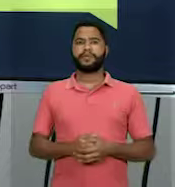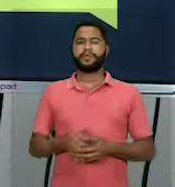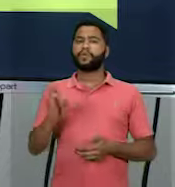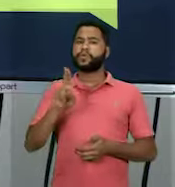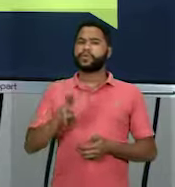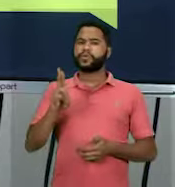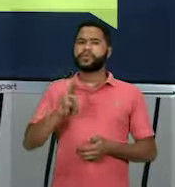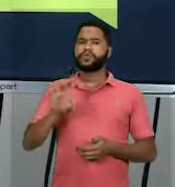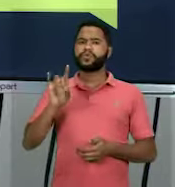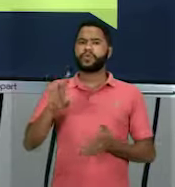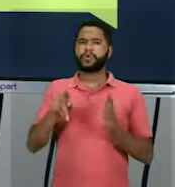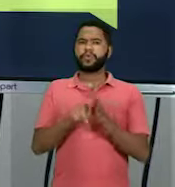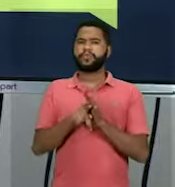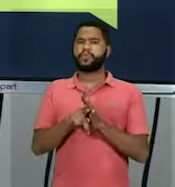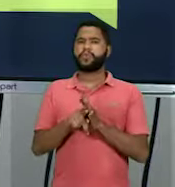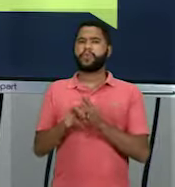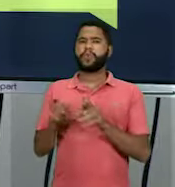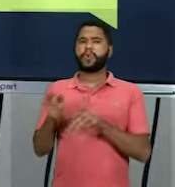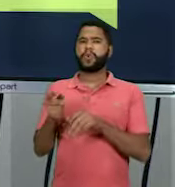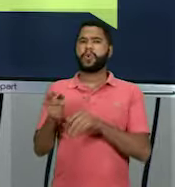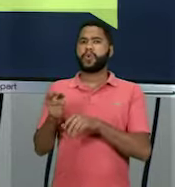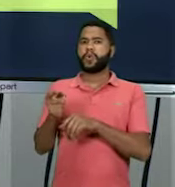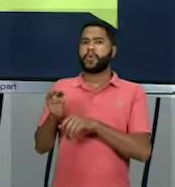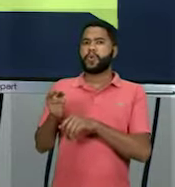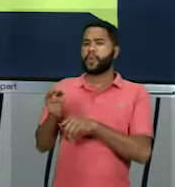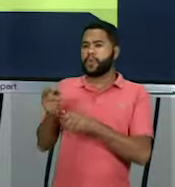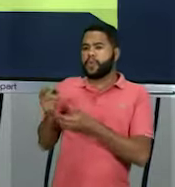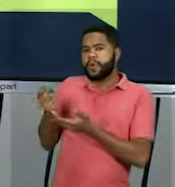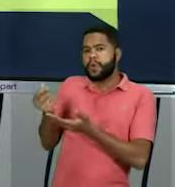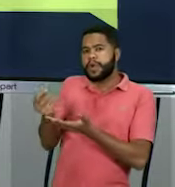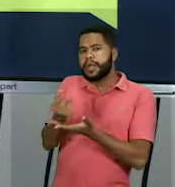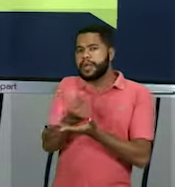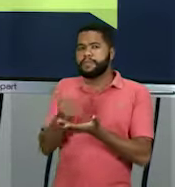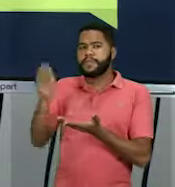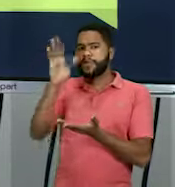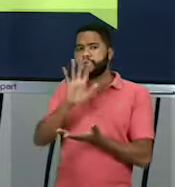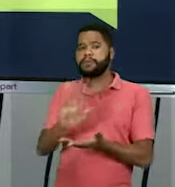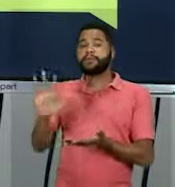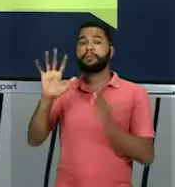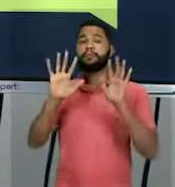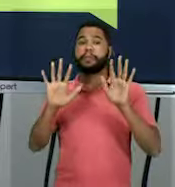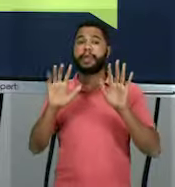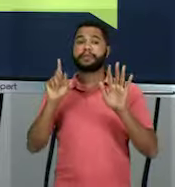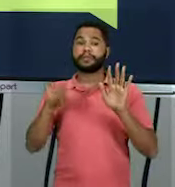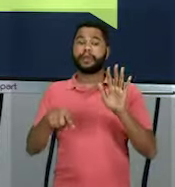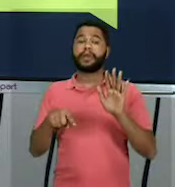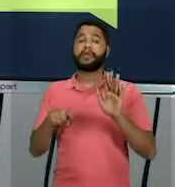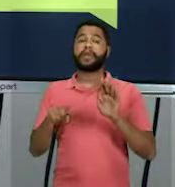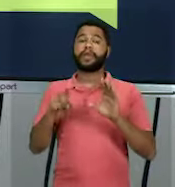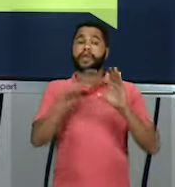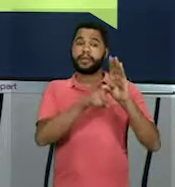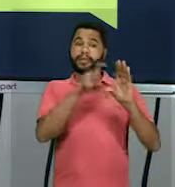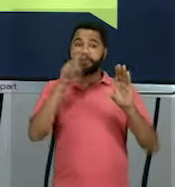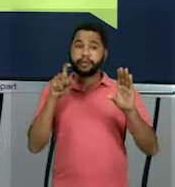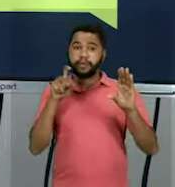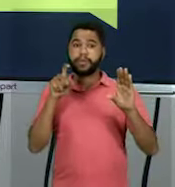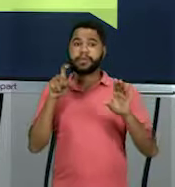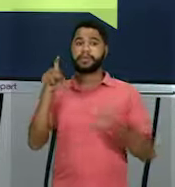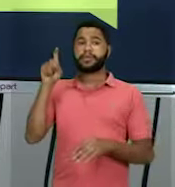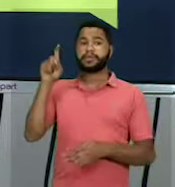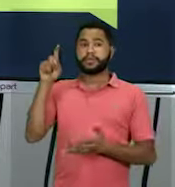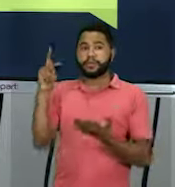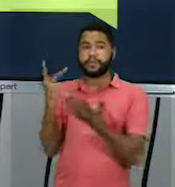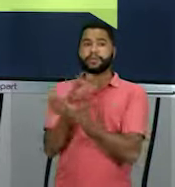utilizando somente do capital nacional, né, ele está criando um mecanismo para que essa independência acontecesse. Então, para